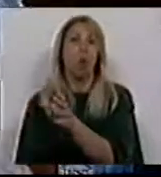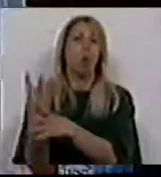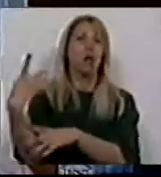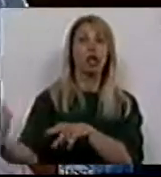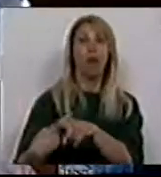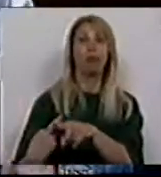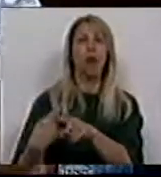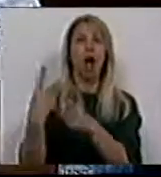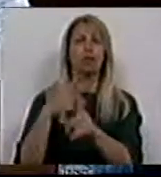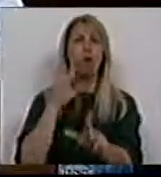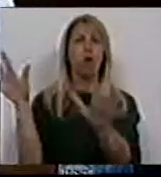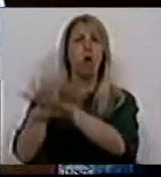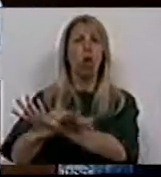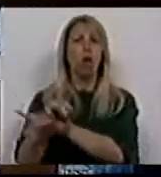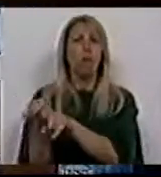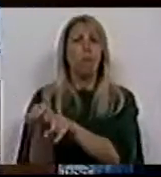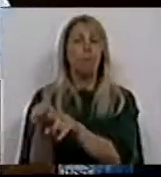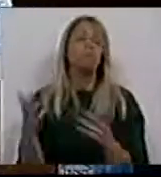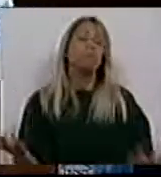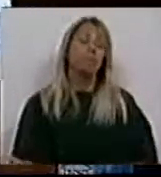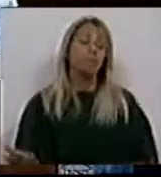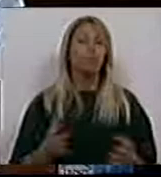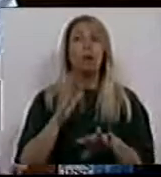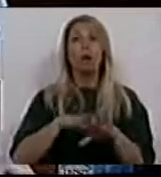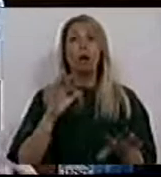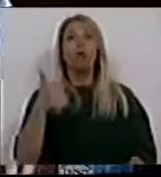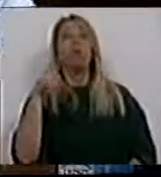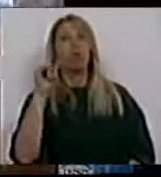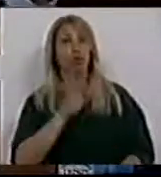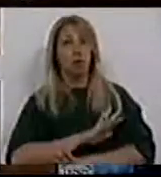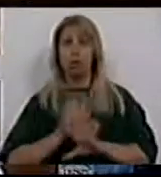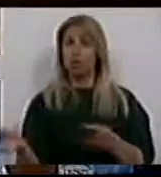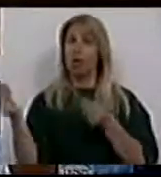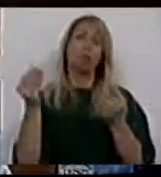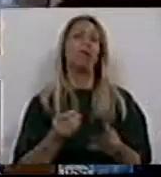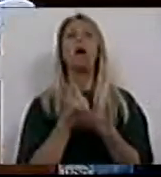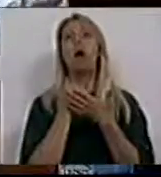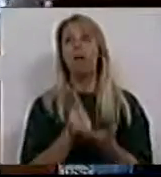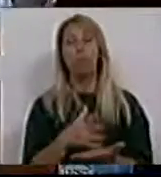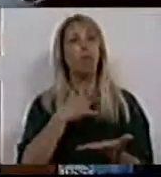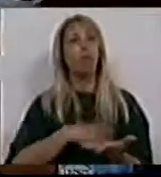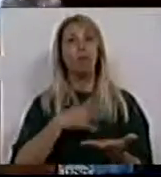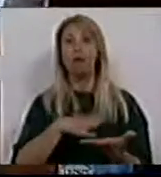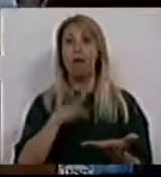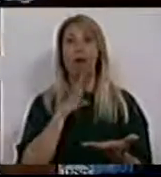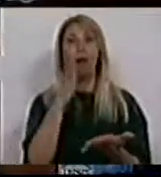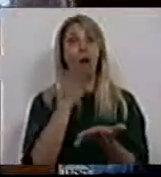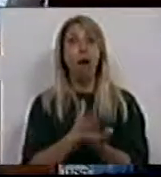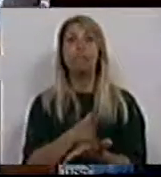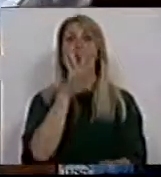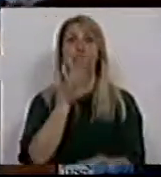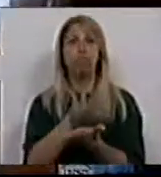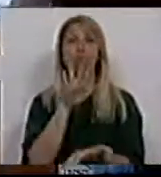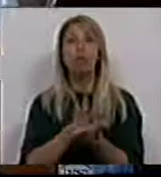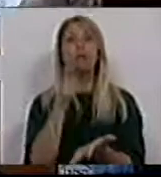tantas vezes obscuros. E nesse sentido, o Bloco de Esquerda deu o seu contributo. Ir até ao fim na publicitação da titularidade, da